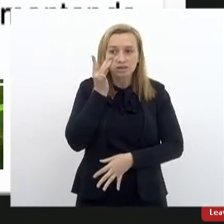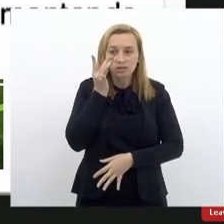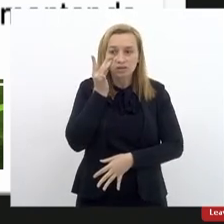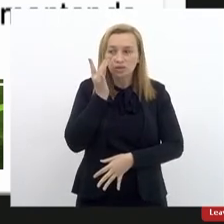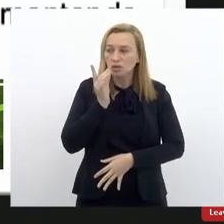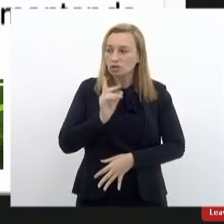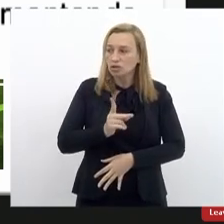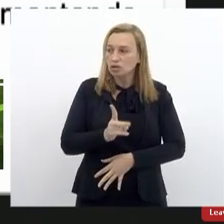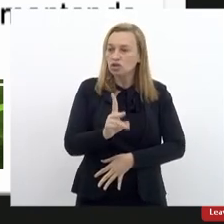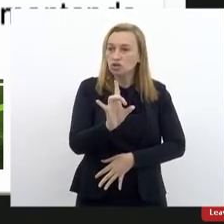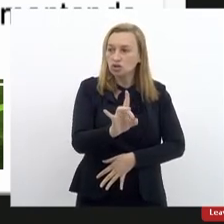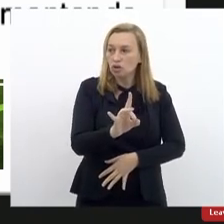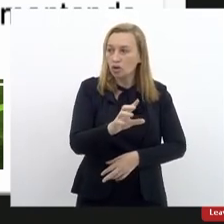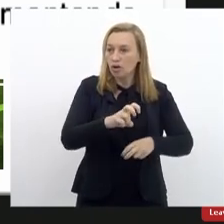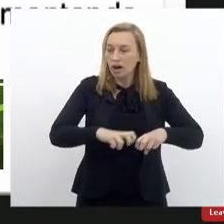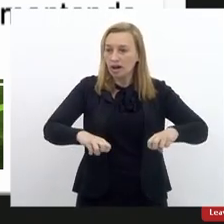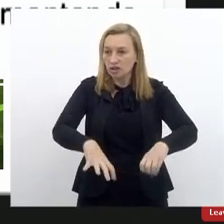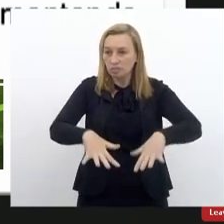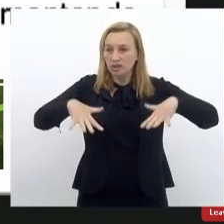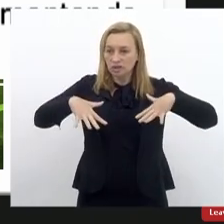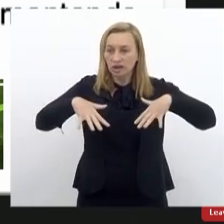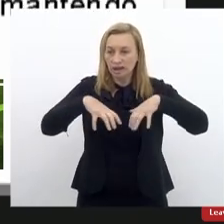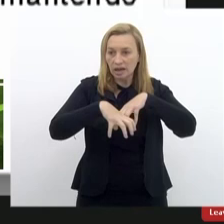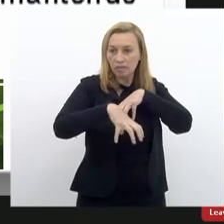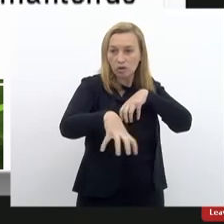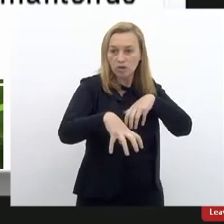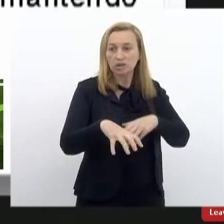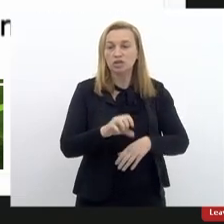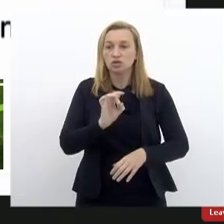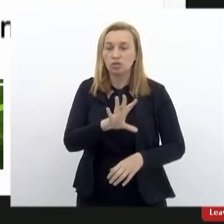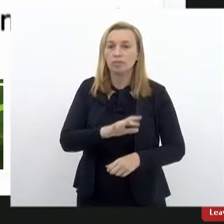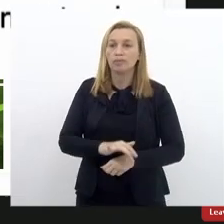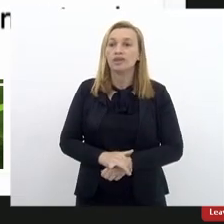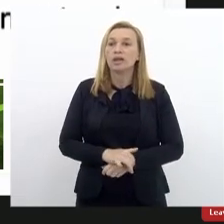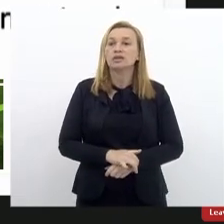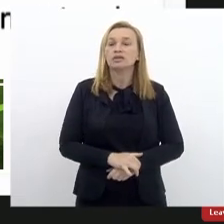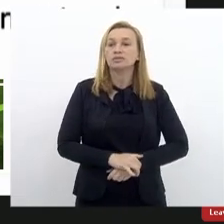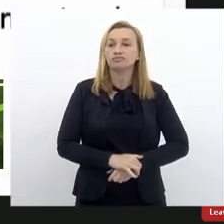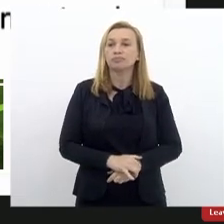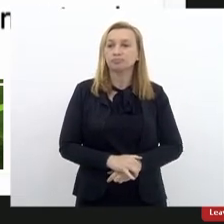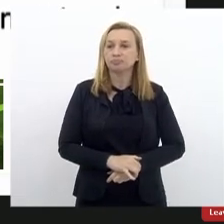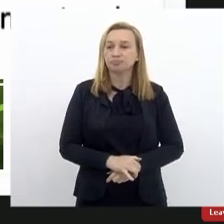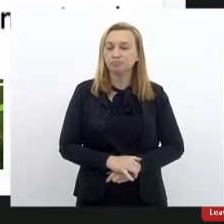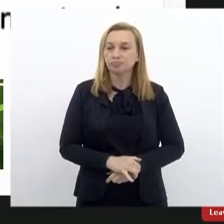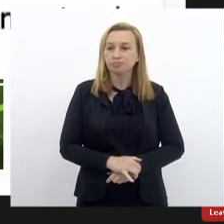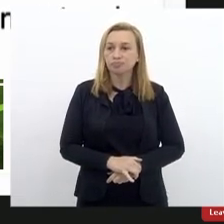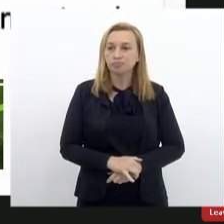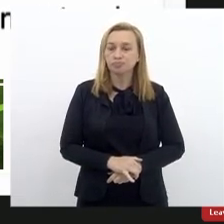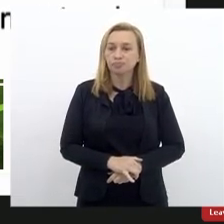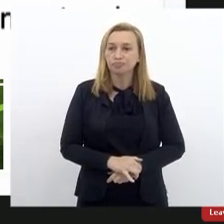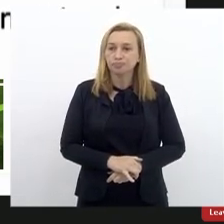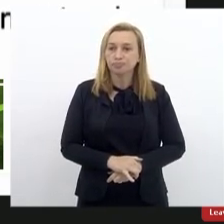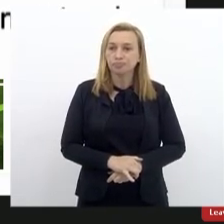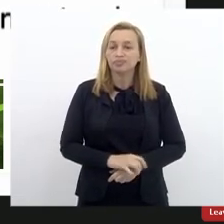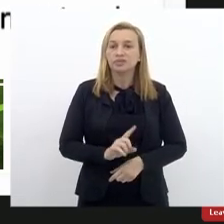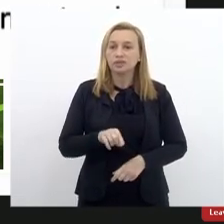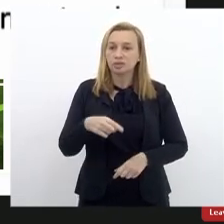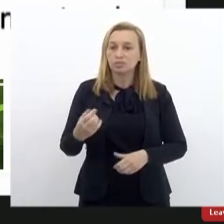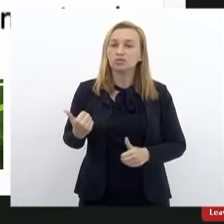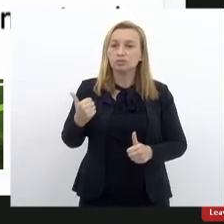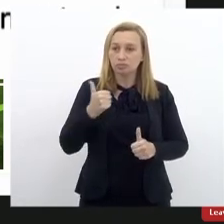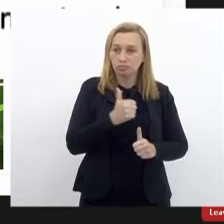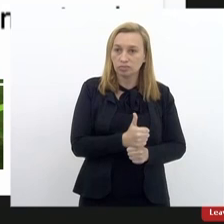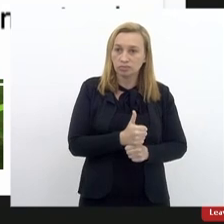só as plenárias de forma remota. Então, logo assim que nós assumimos,